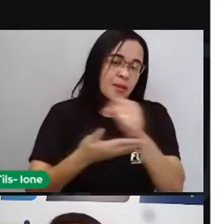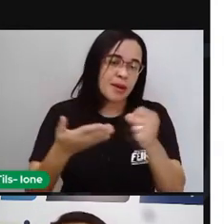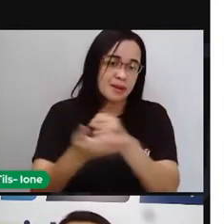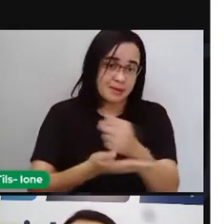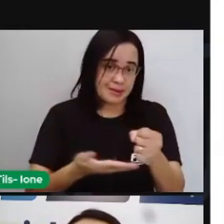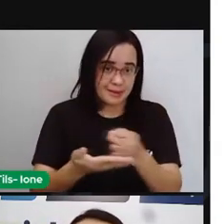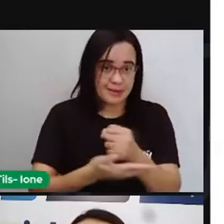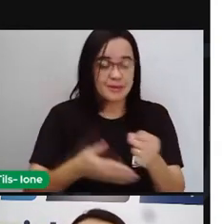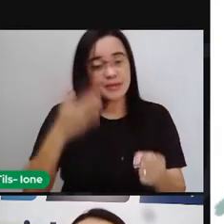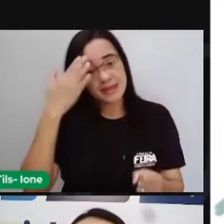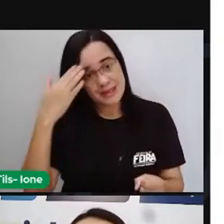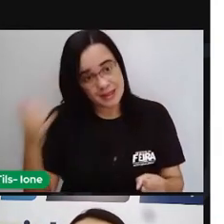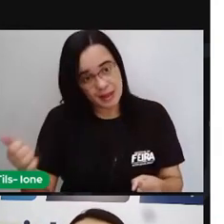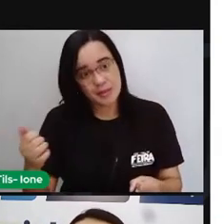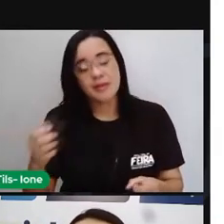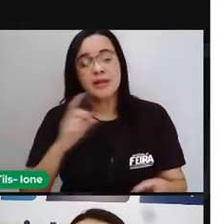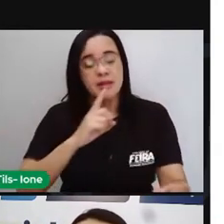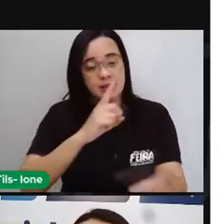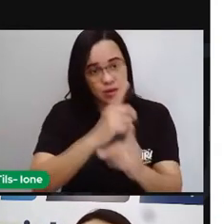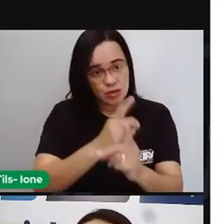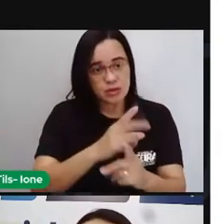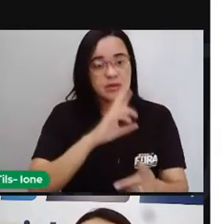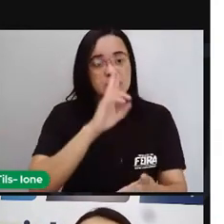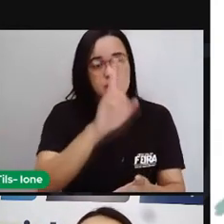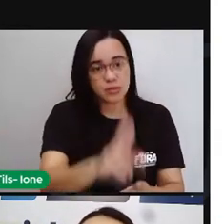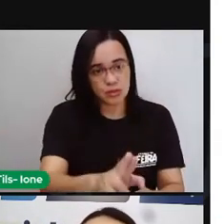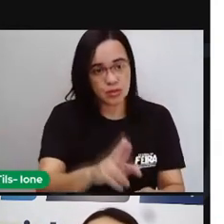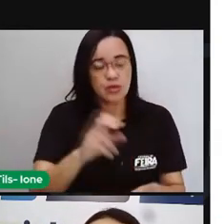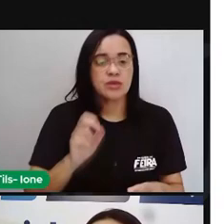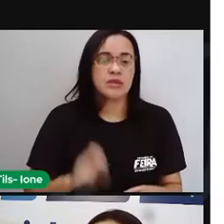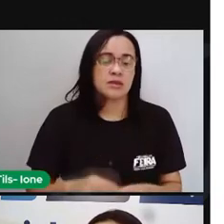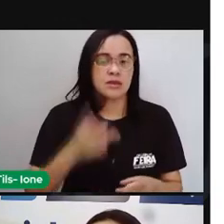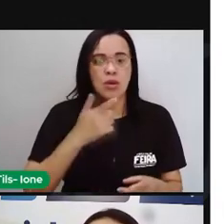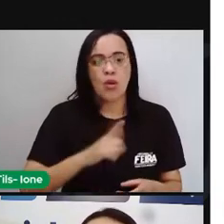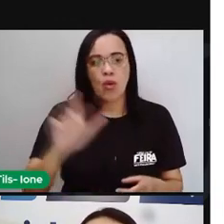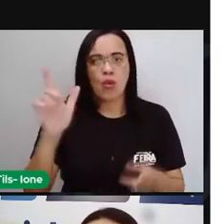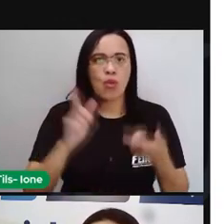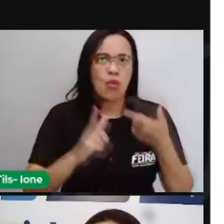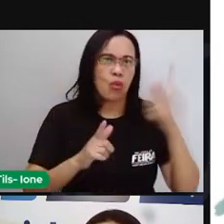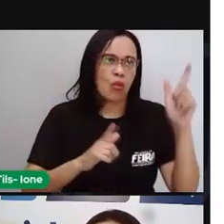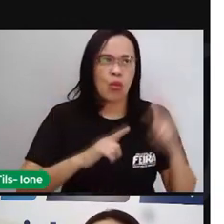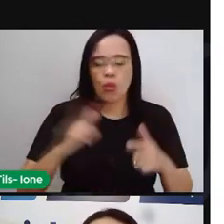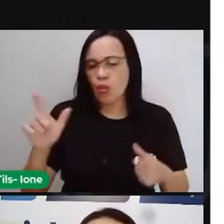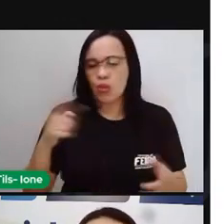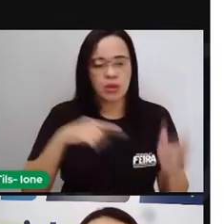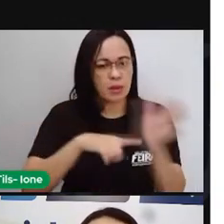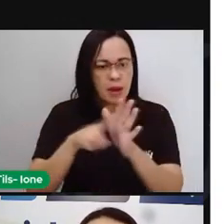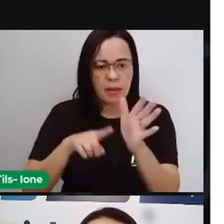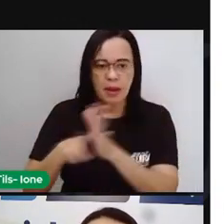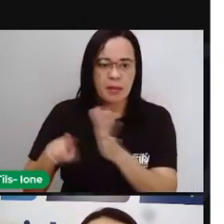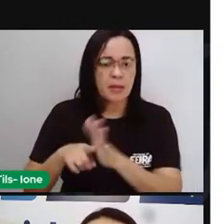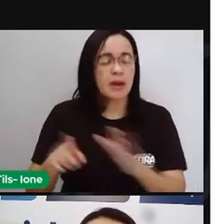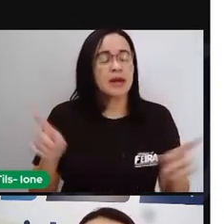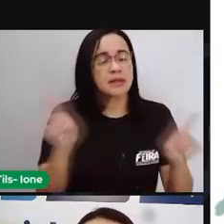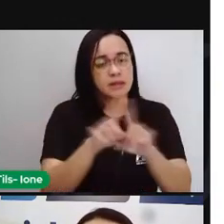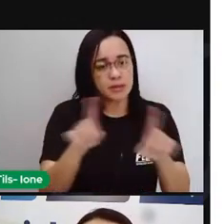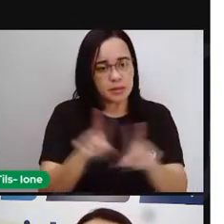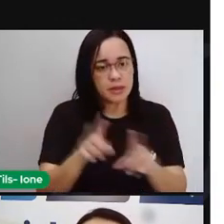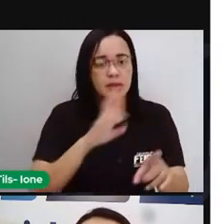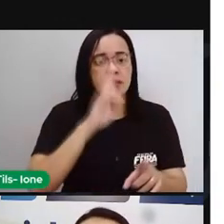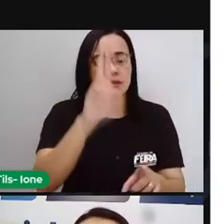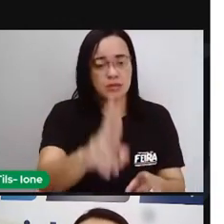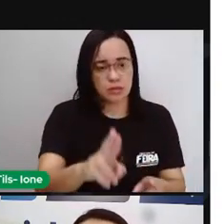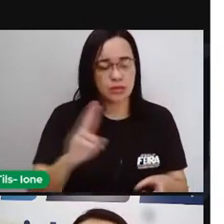Ela serve de base para encontrar a resposta para outros cálculos com outras horas. Então, a mesma coisa 5